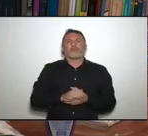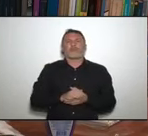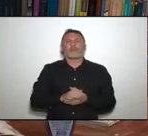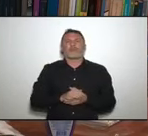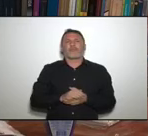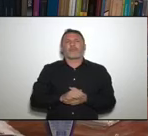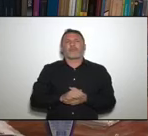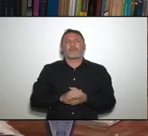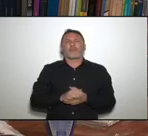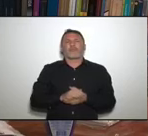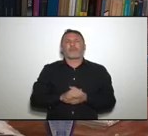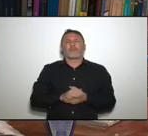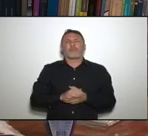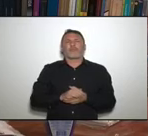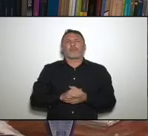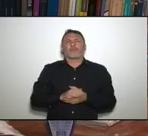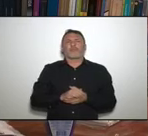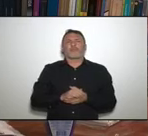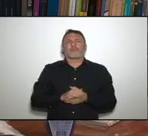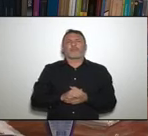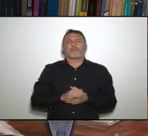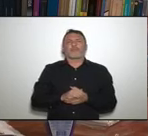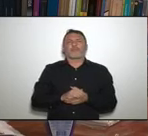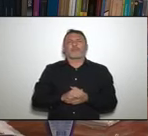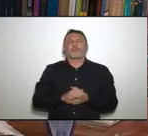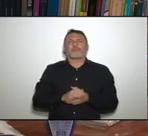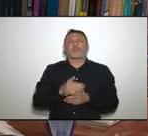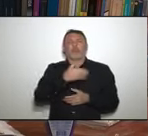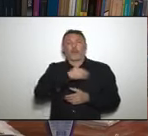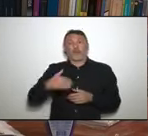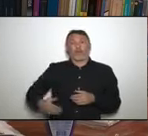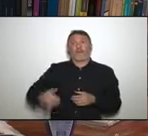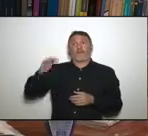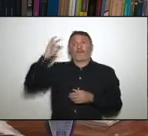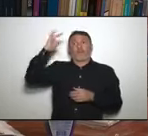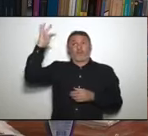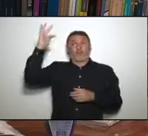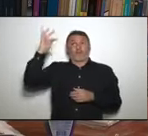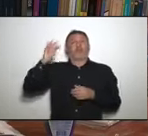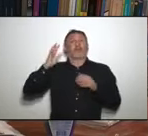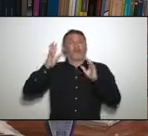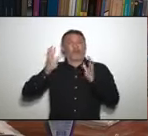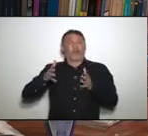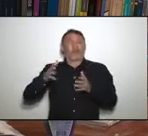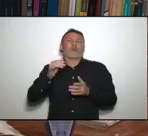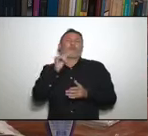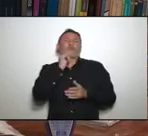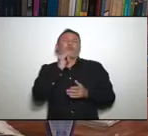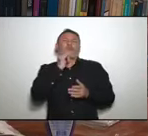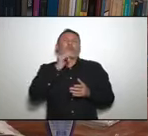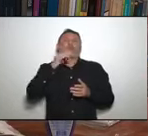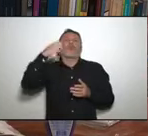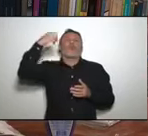isentar de pagamento energia da tarifa social,